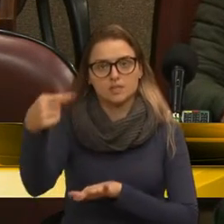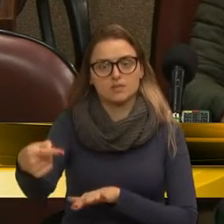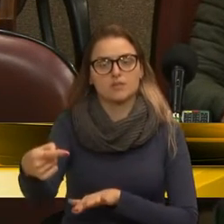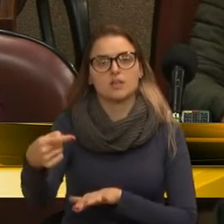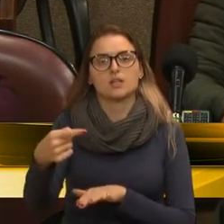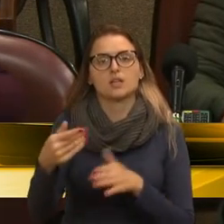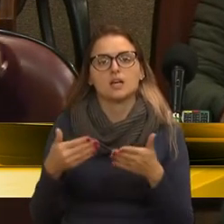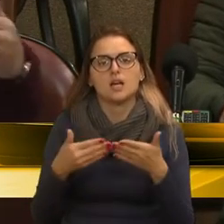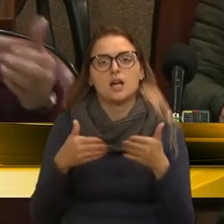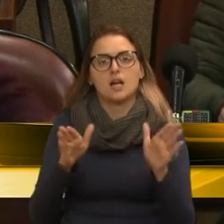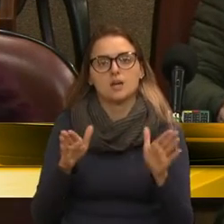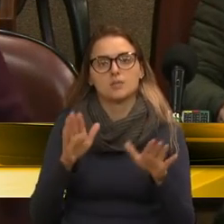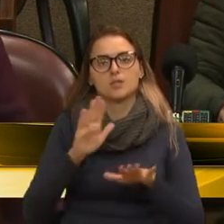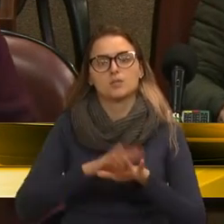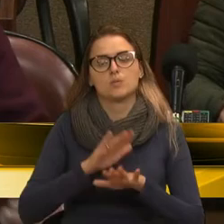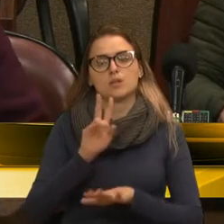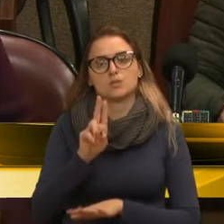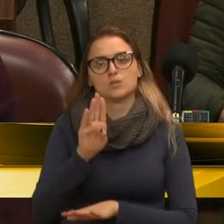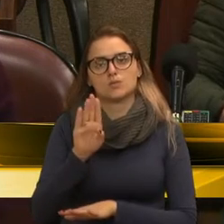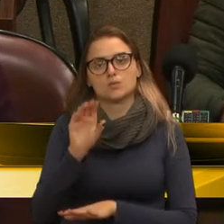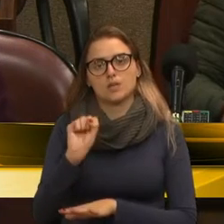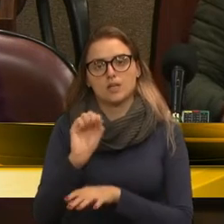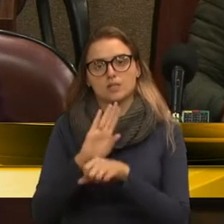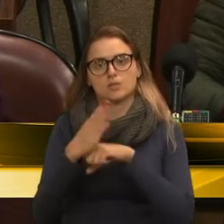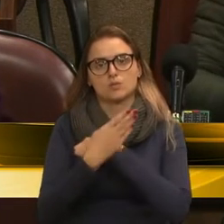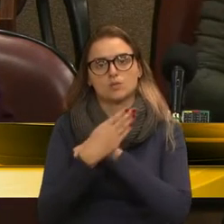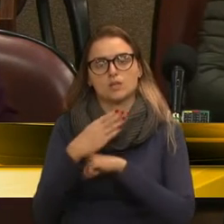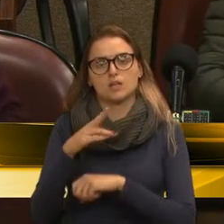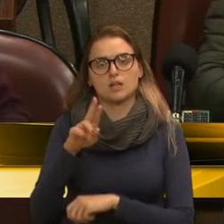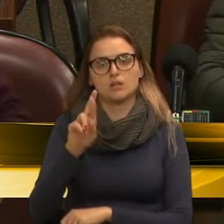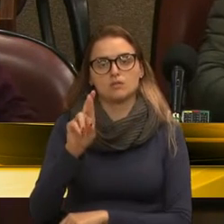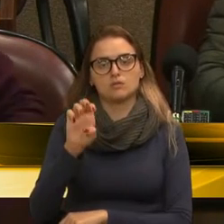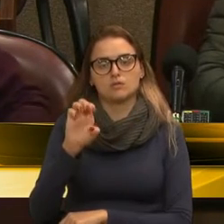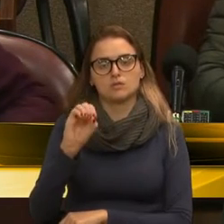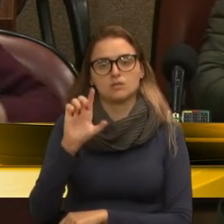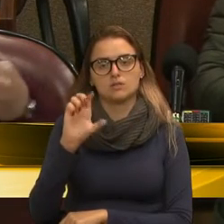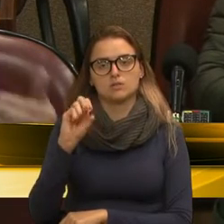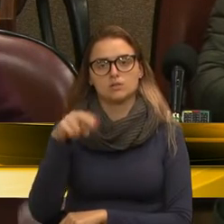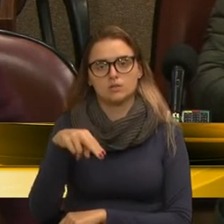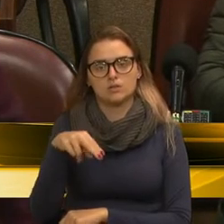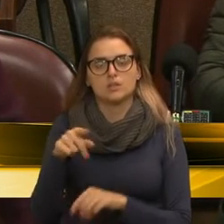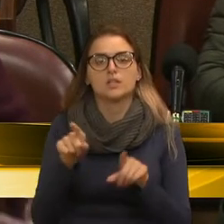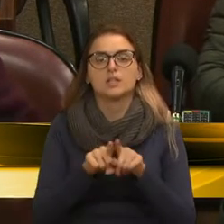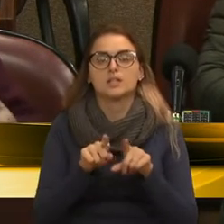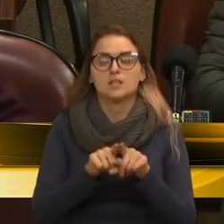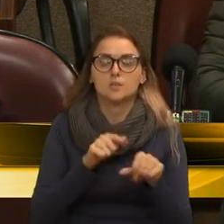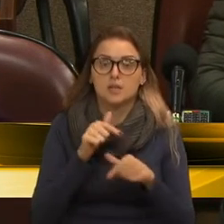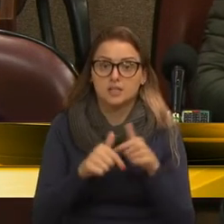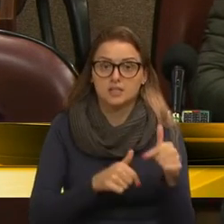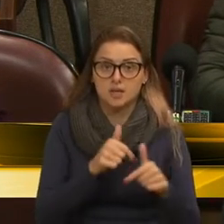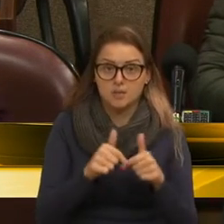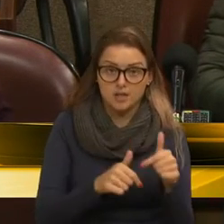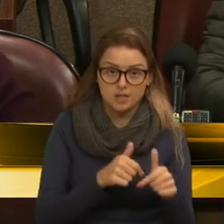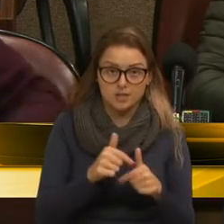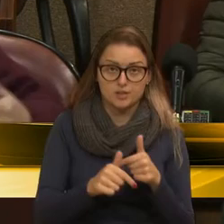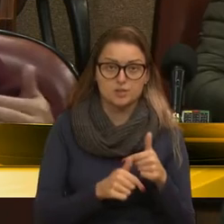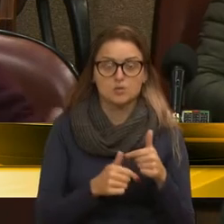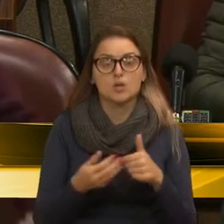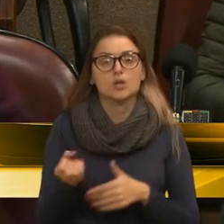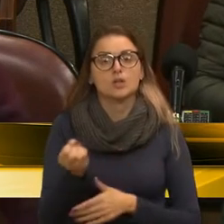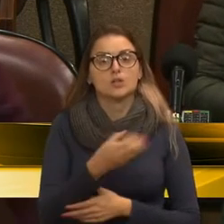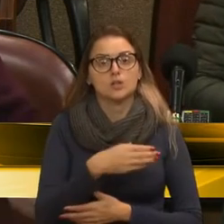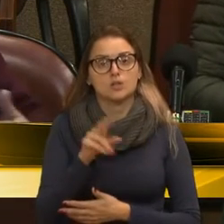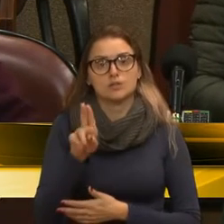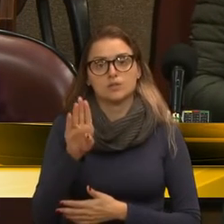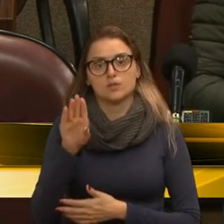estaremos inaugurando mais uma OBS lá no Relom, e estamos também trabalhando para que novas